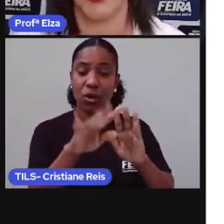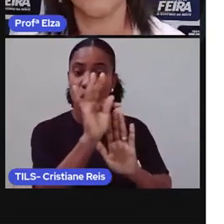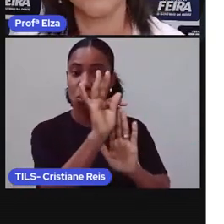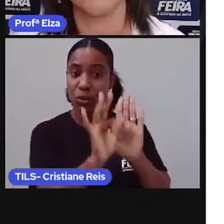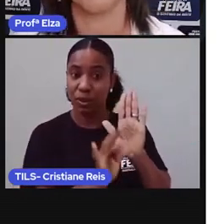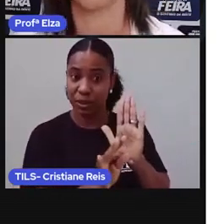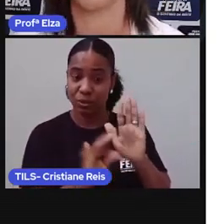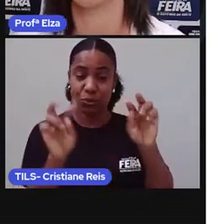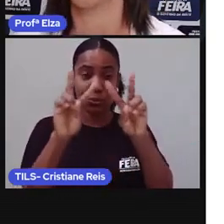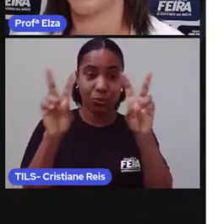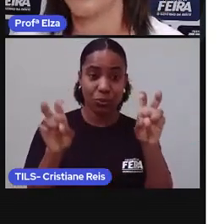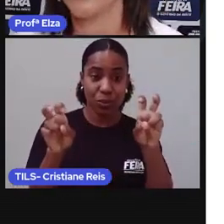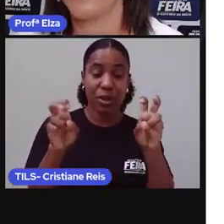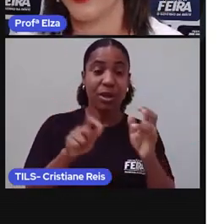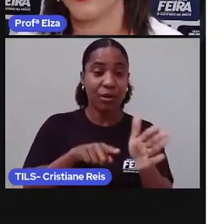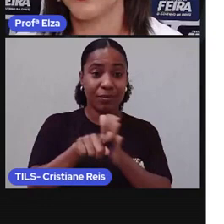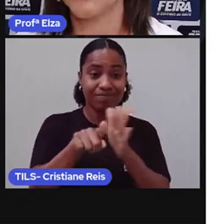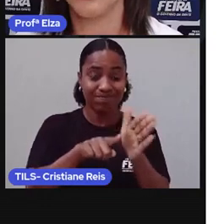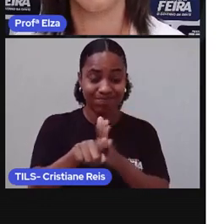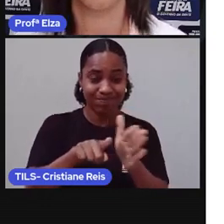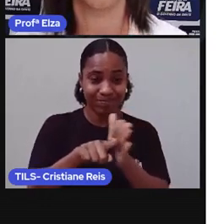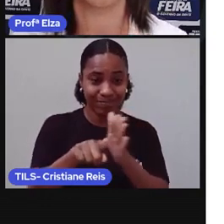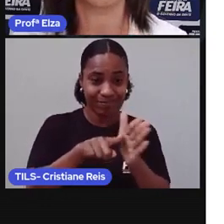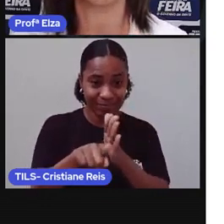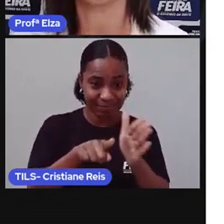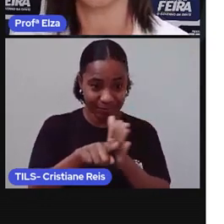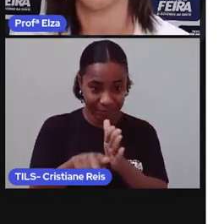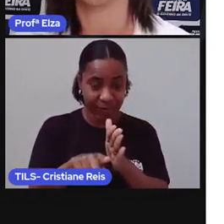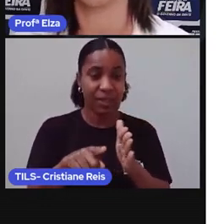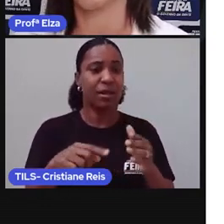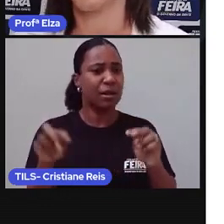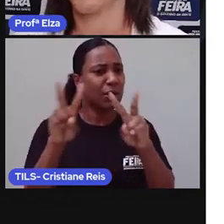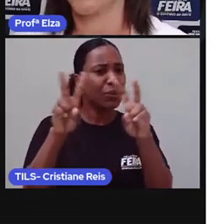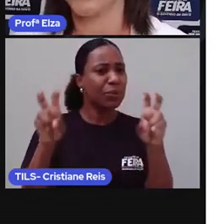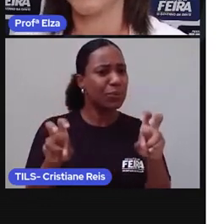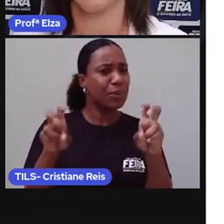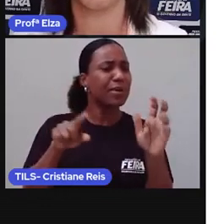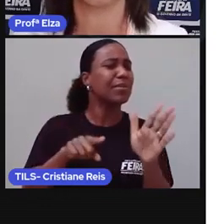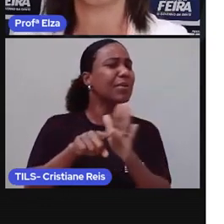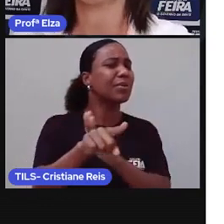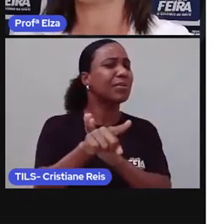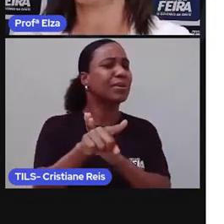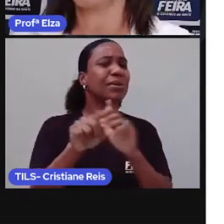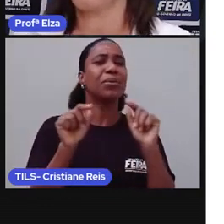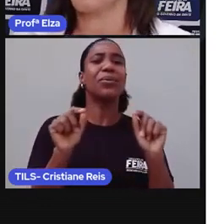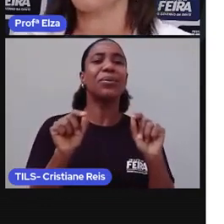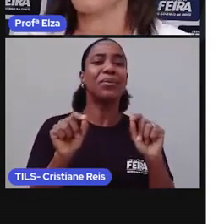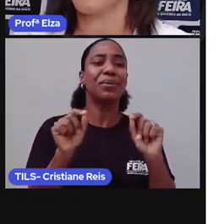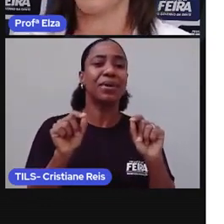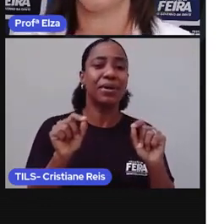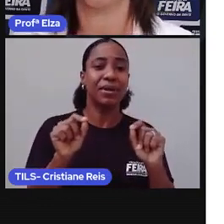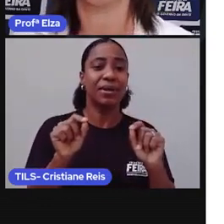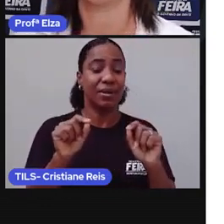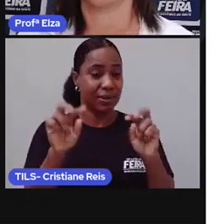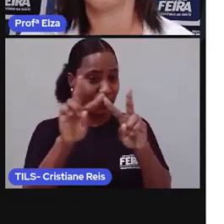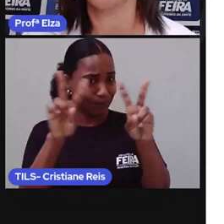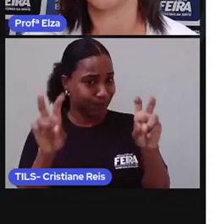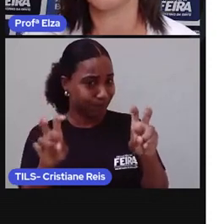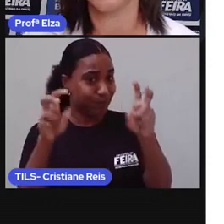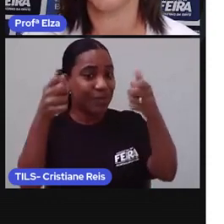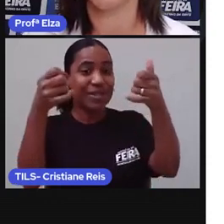os enunciados das questões mais de uma vez. Os enunciados das questões são aqueles comandos que